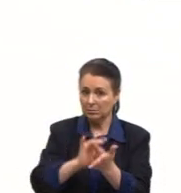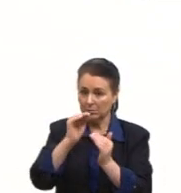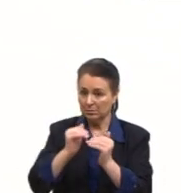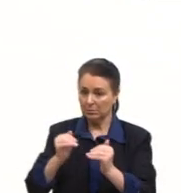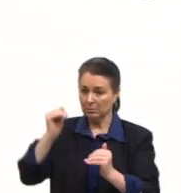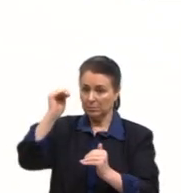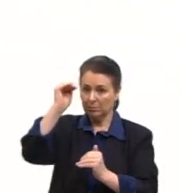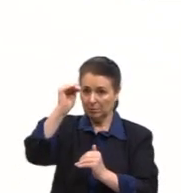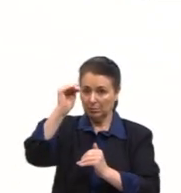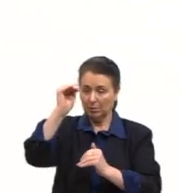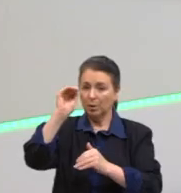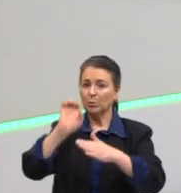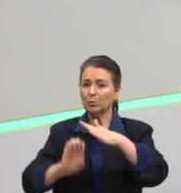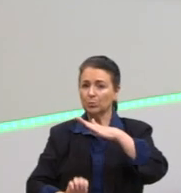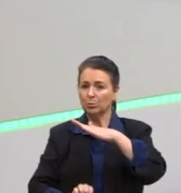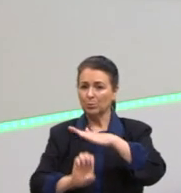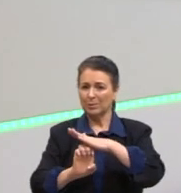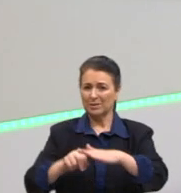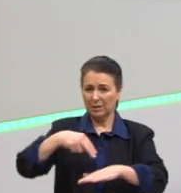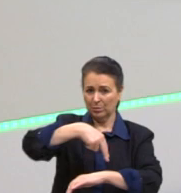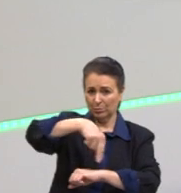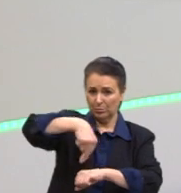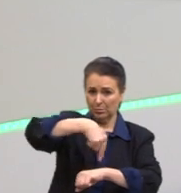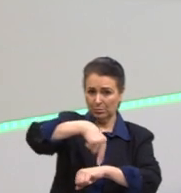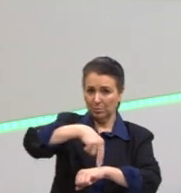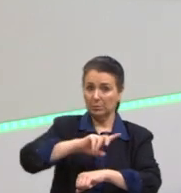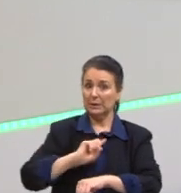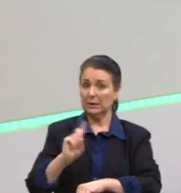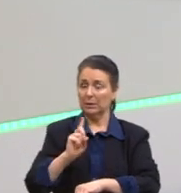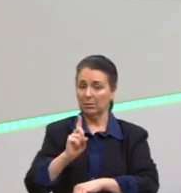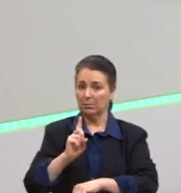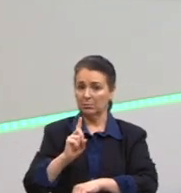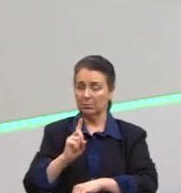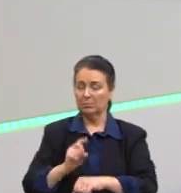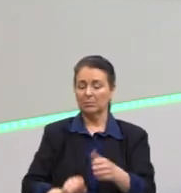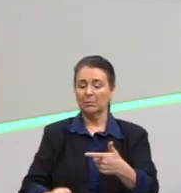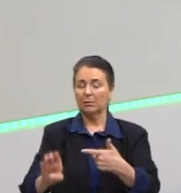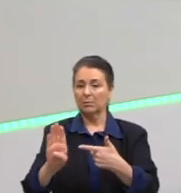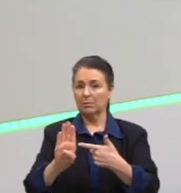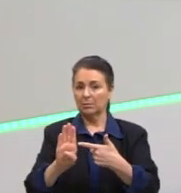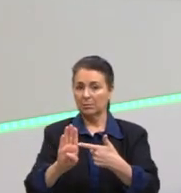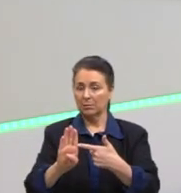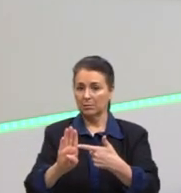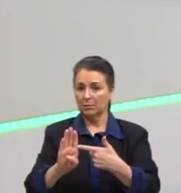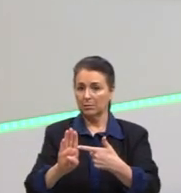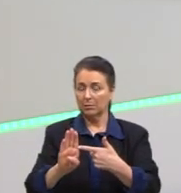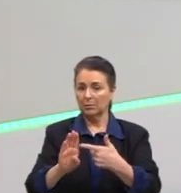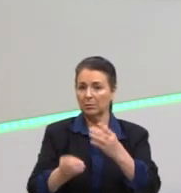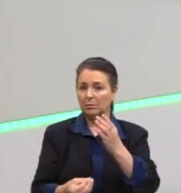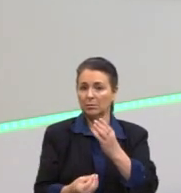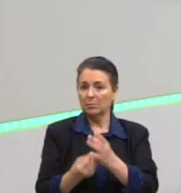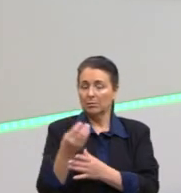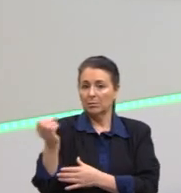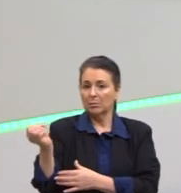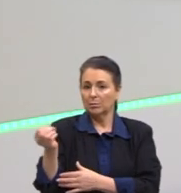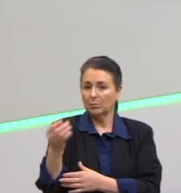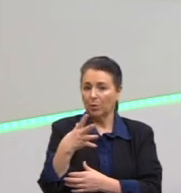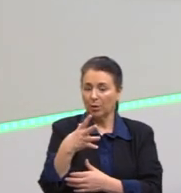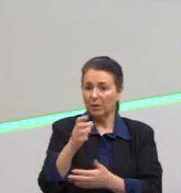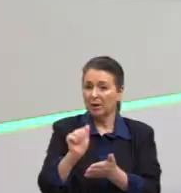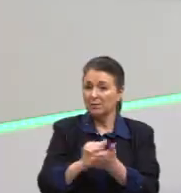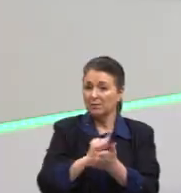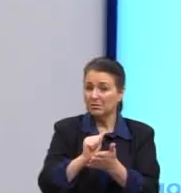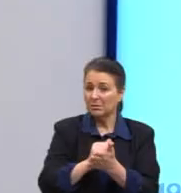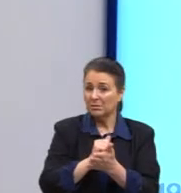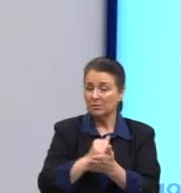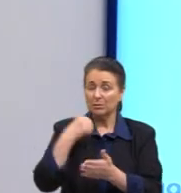Estado-nação? Não. Pós-moderno é flexível. Alternativa B. O surgimento de novas agendas sociais e